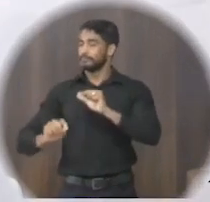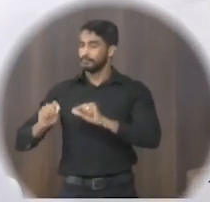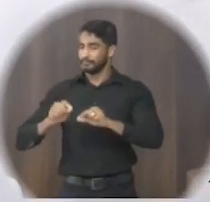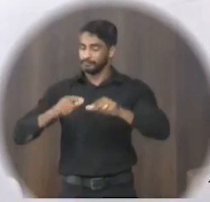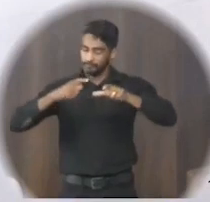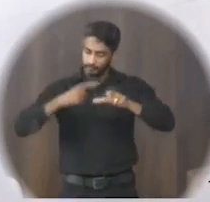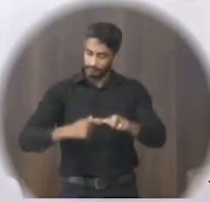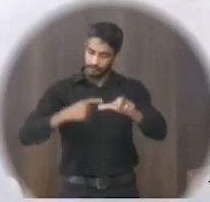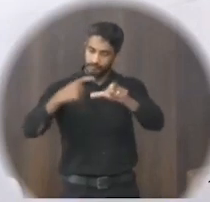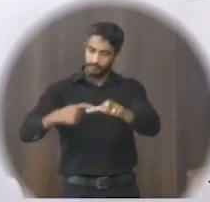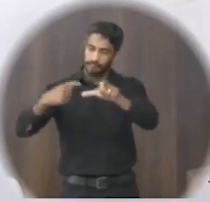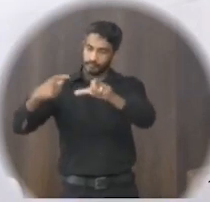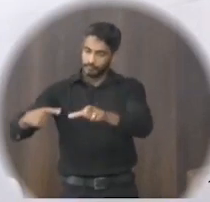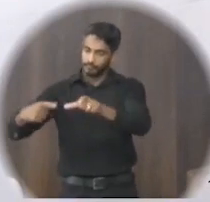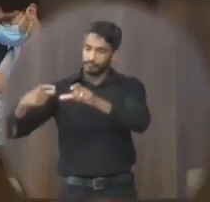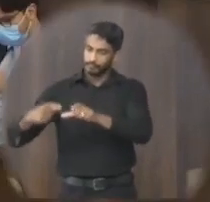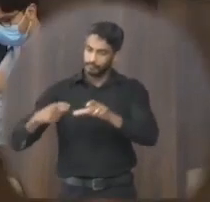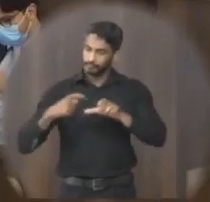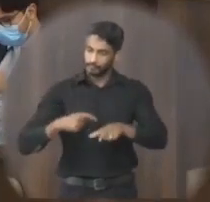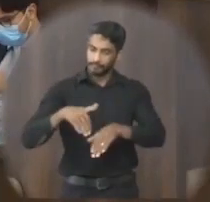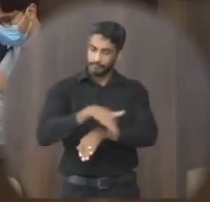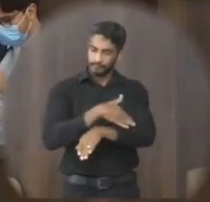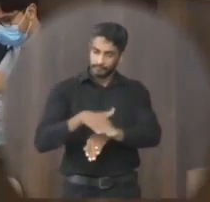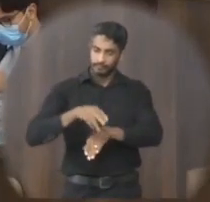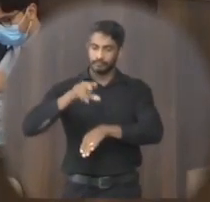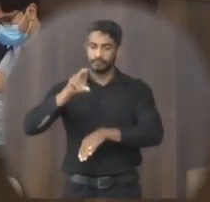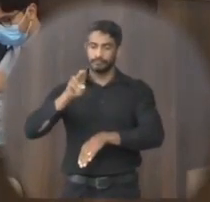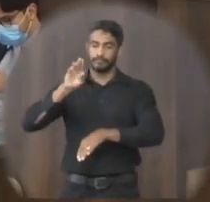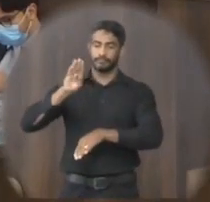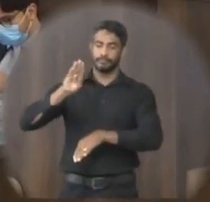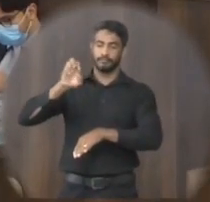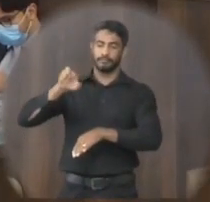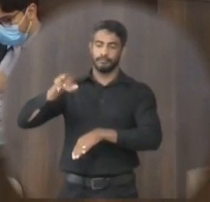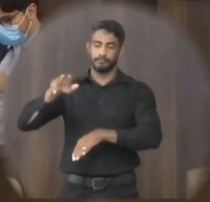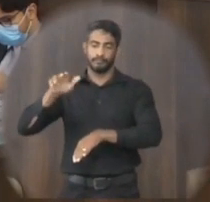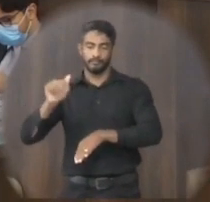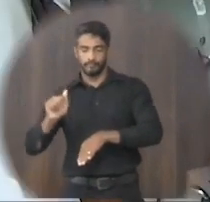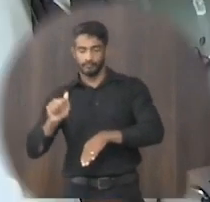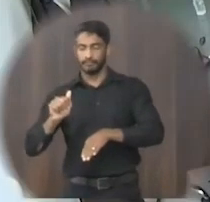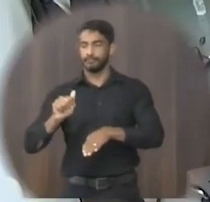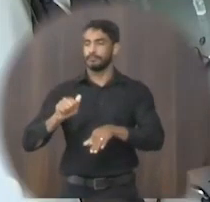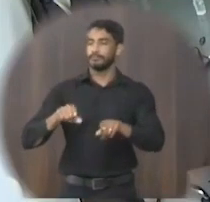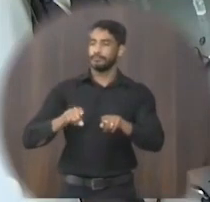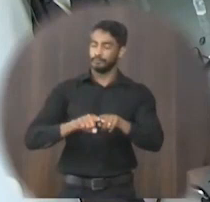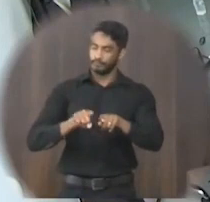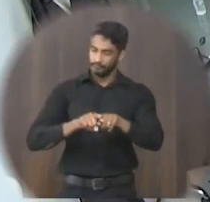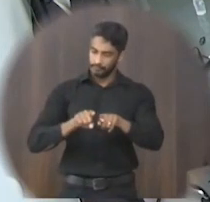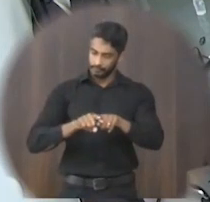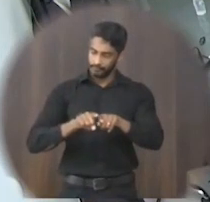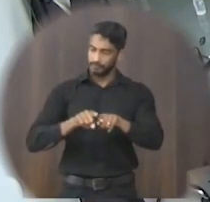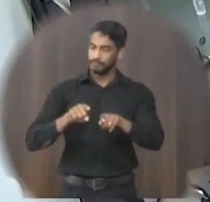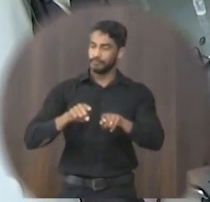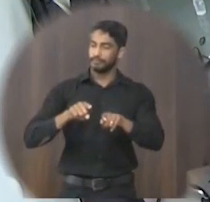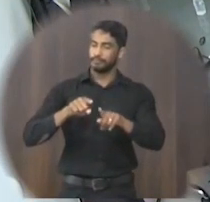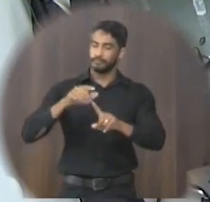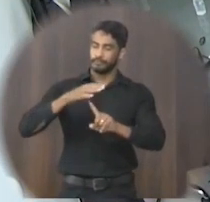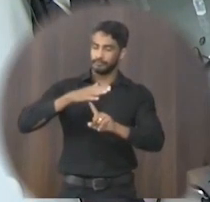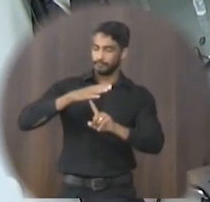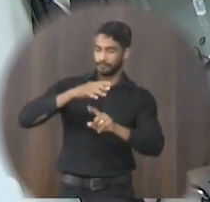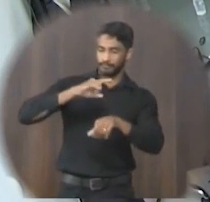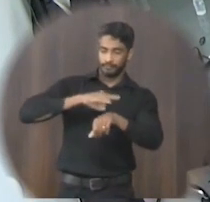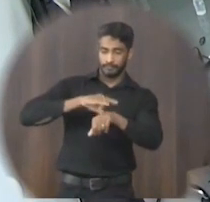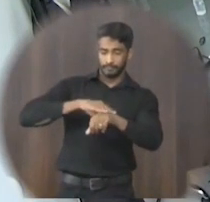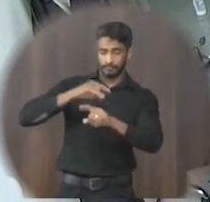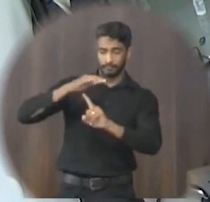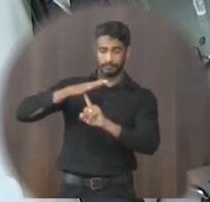calçamento das ruas Uberlândia e Ana Ribeiro no bairro Veredas colocar um beijo químico na praça José Maria bairro Santo Antônio